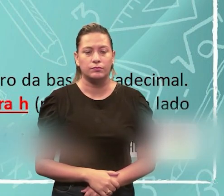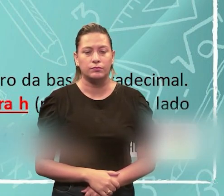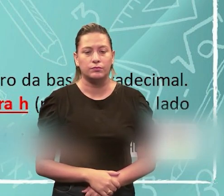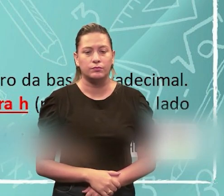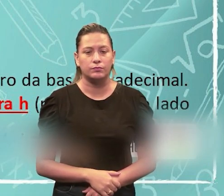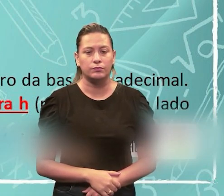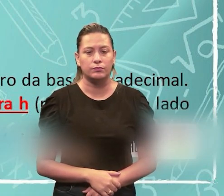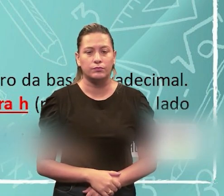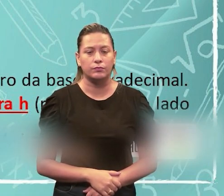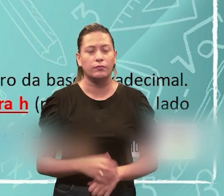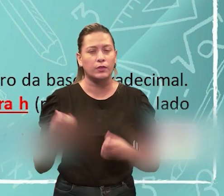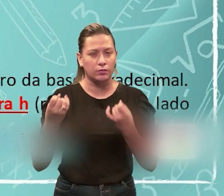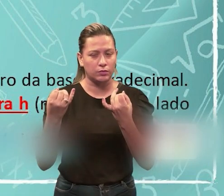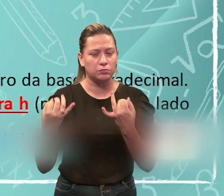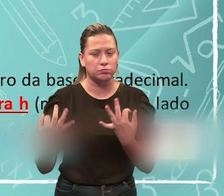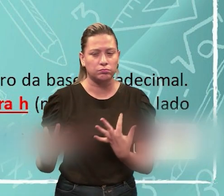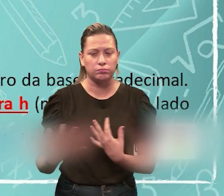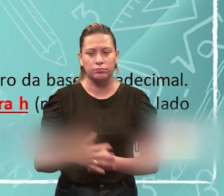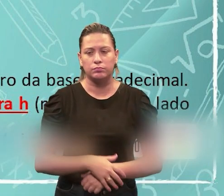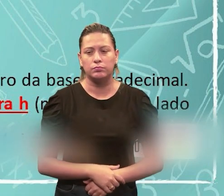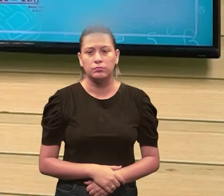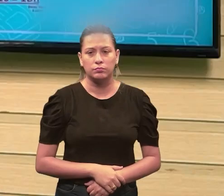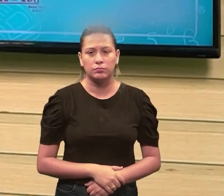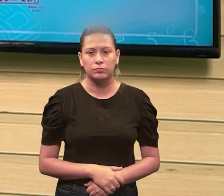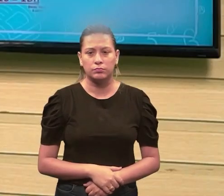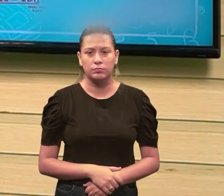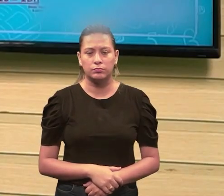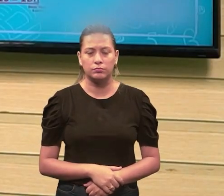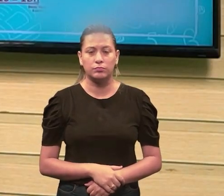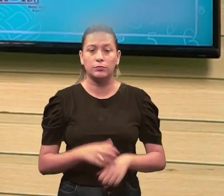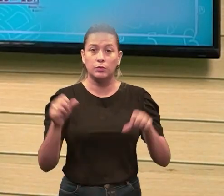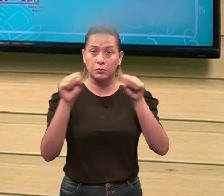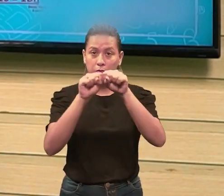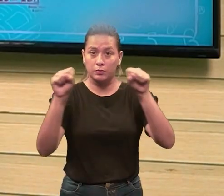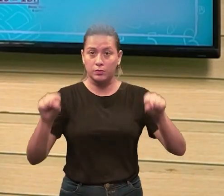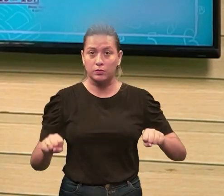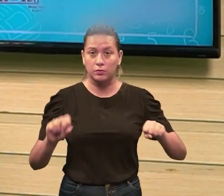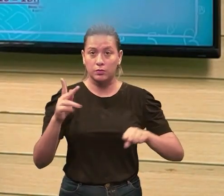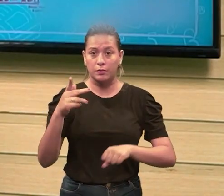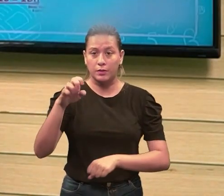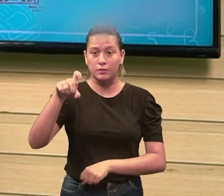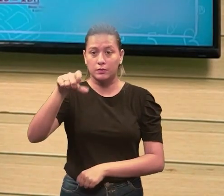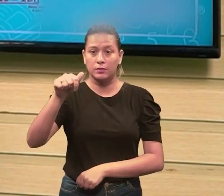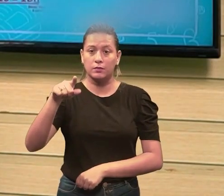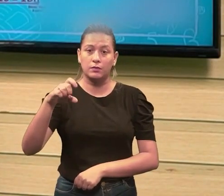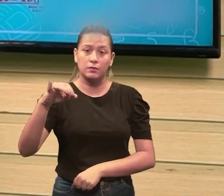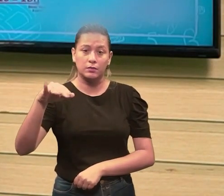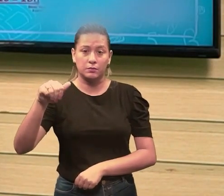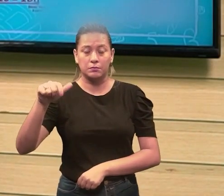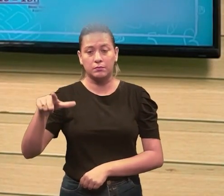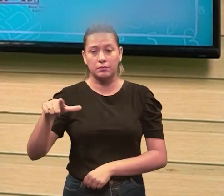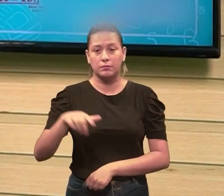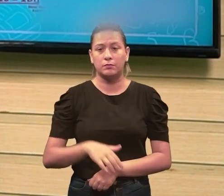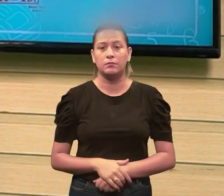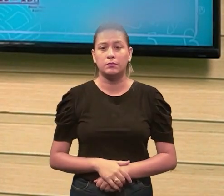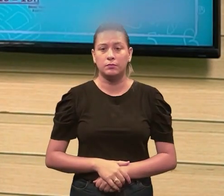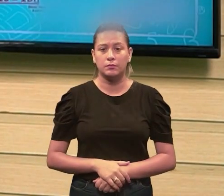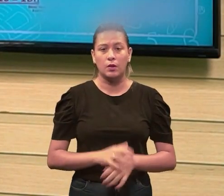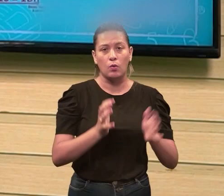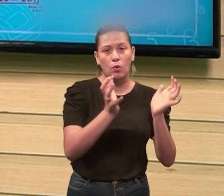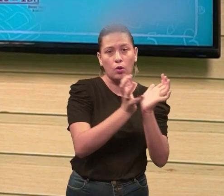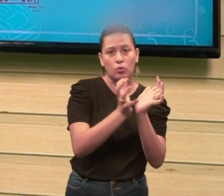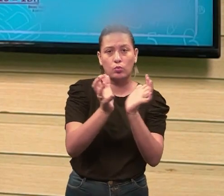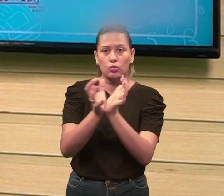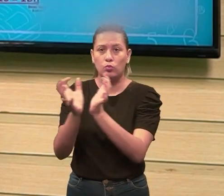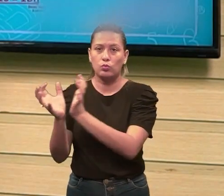aqui é o seguinte, vou só explicar de forma bem prática para vocês. É, como é o sistema hexadecimal, ele é dividido em, em,